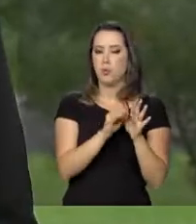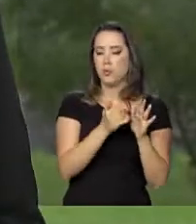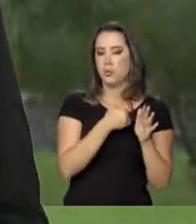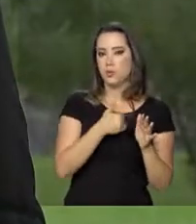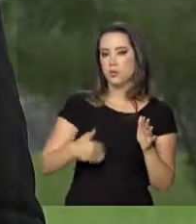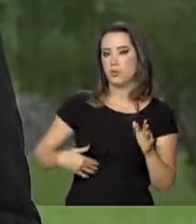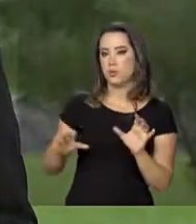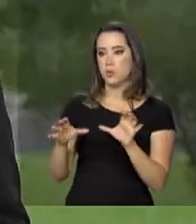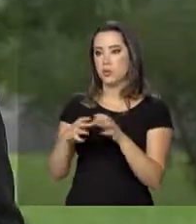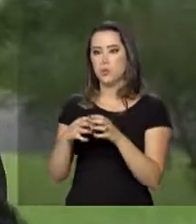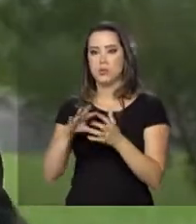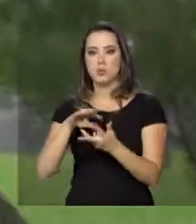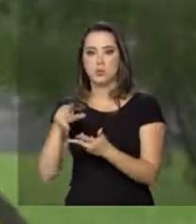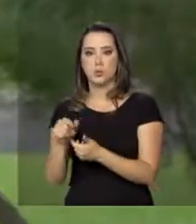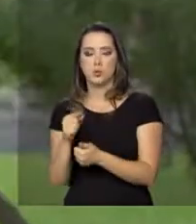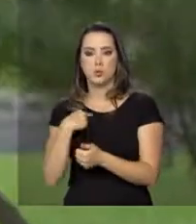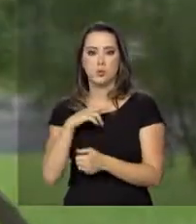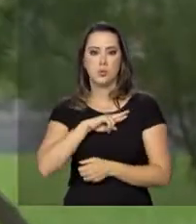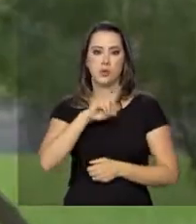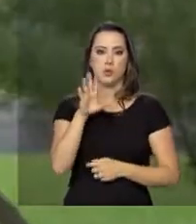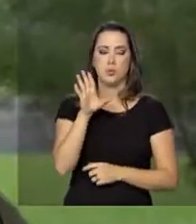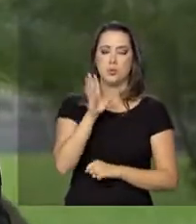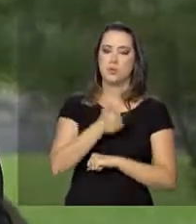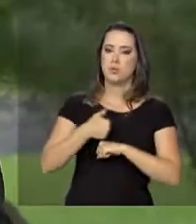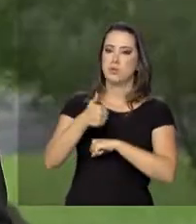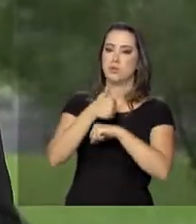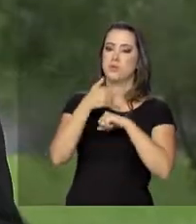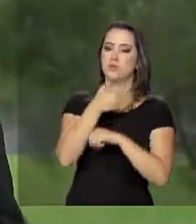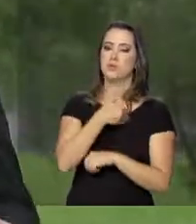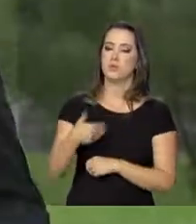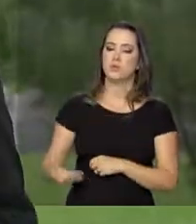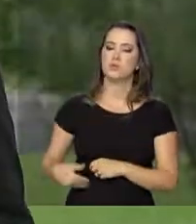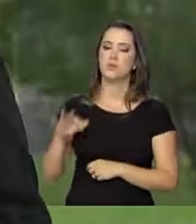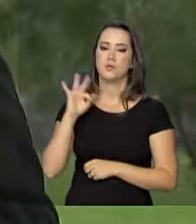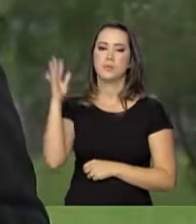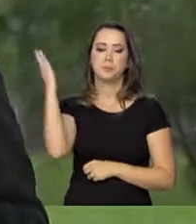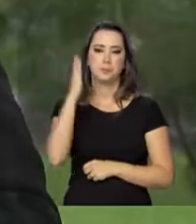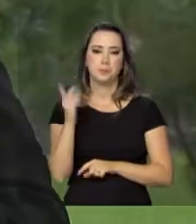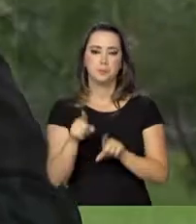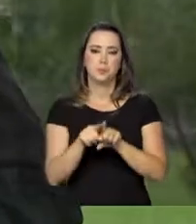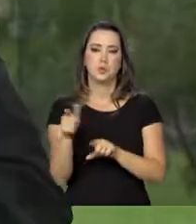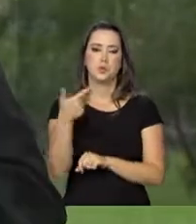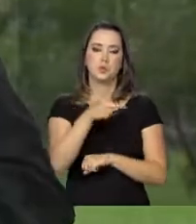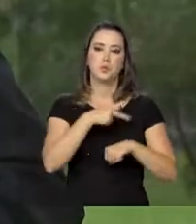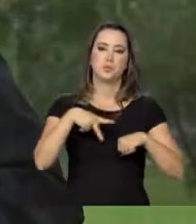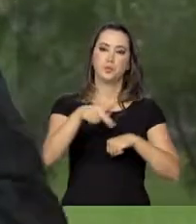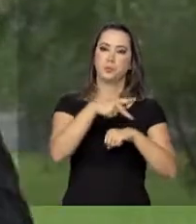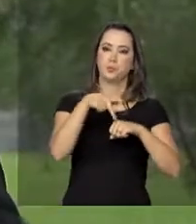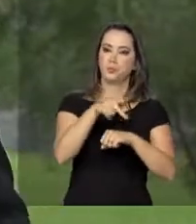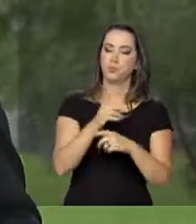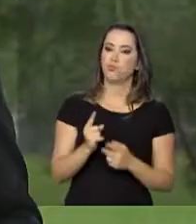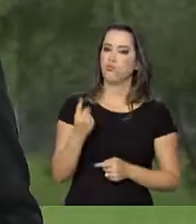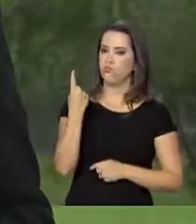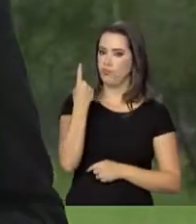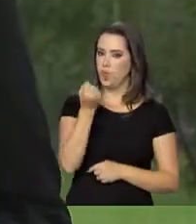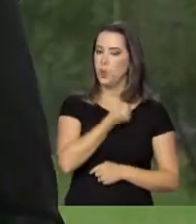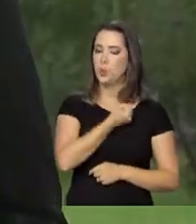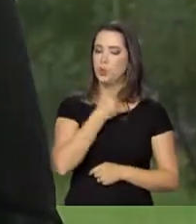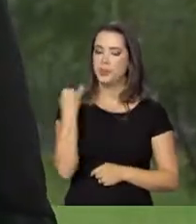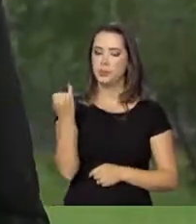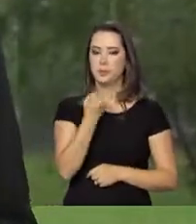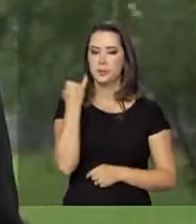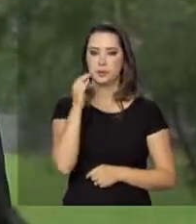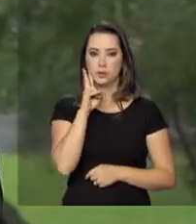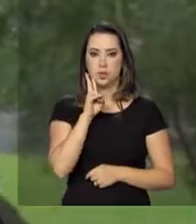internacionais e, claro, representantes e especialistas do governo federal do Brasil e também de outros países. Roberto, um dado que chama a